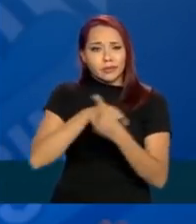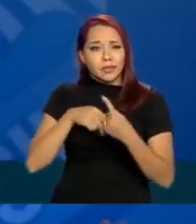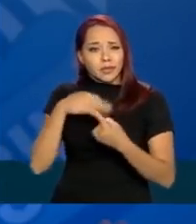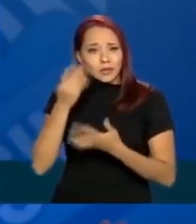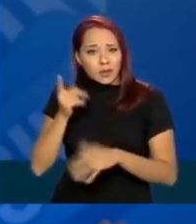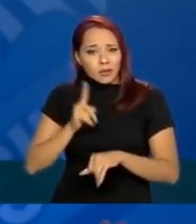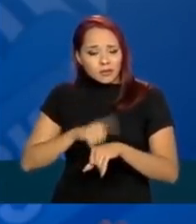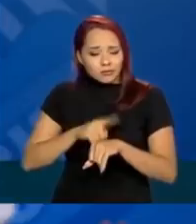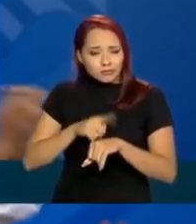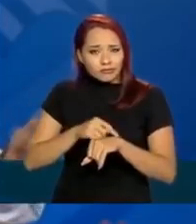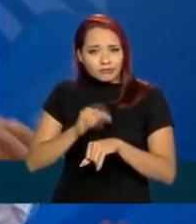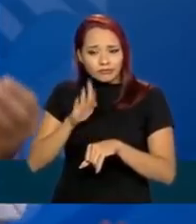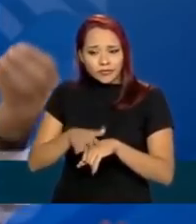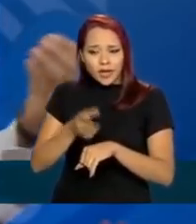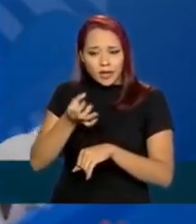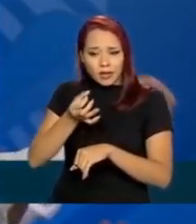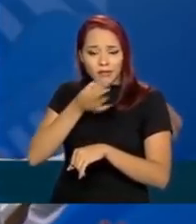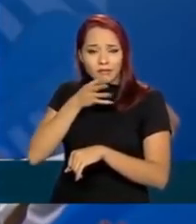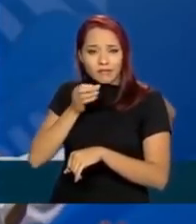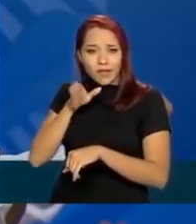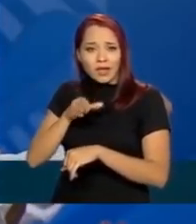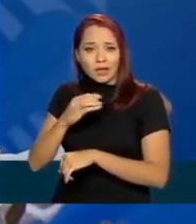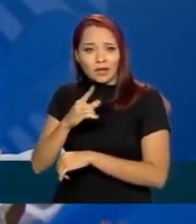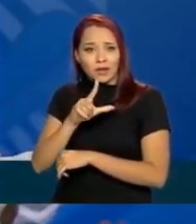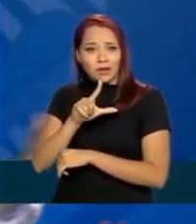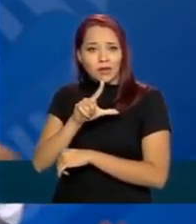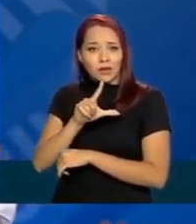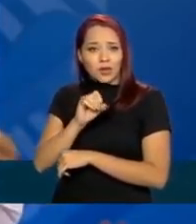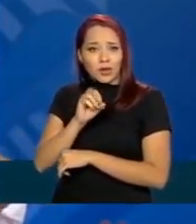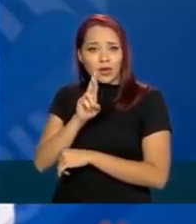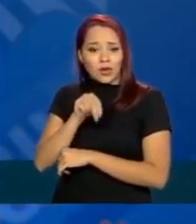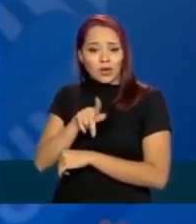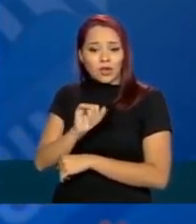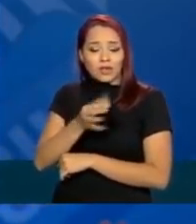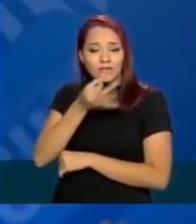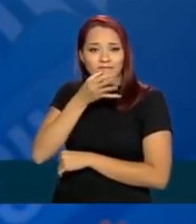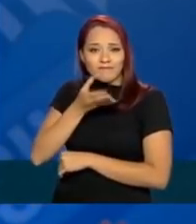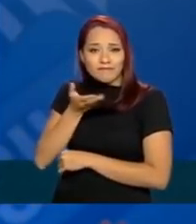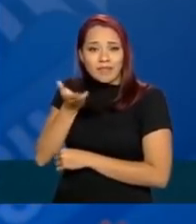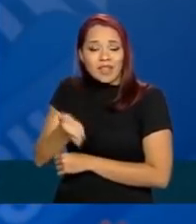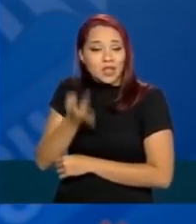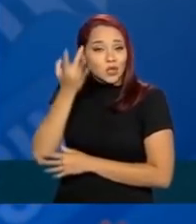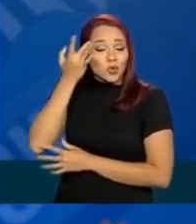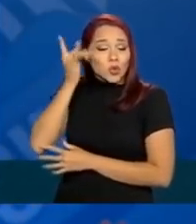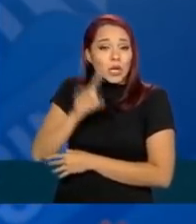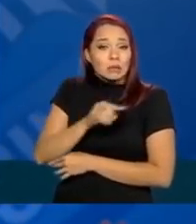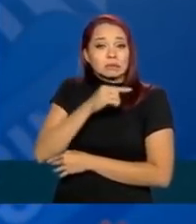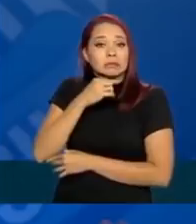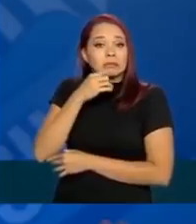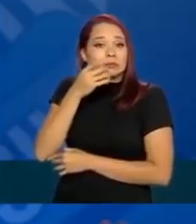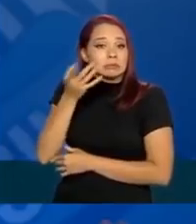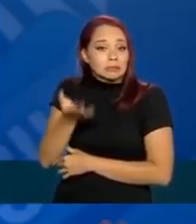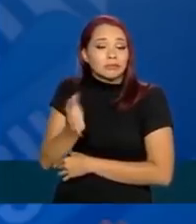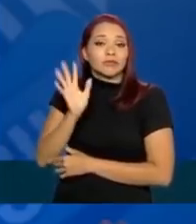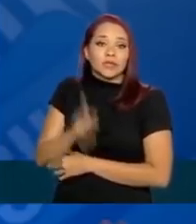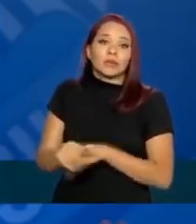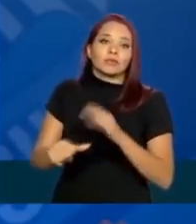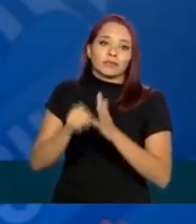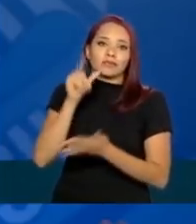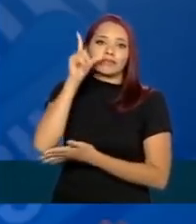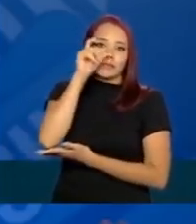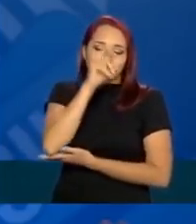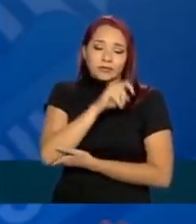medicamento, cloroquina, para esse tipo de vírus, que você não tem o diagnóstico de certeza, já seria uma primeira complicação.